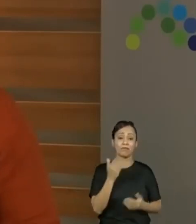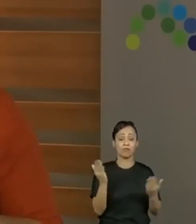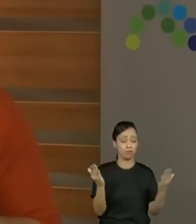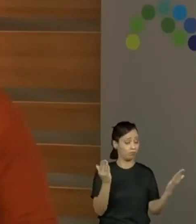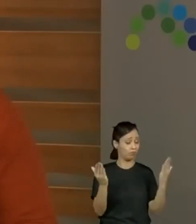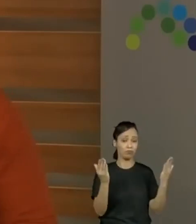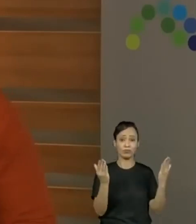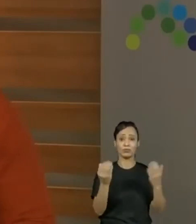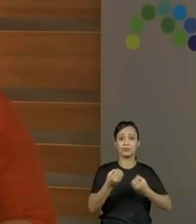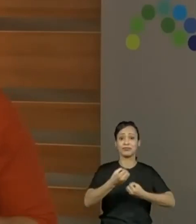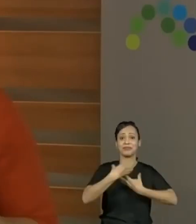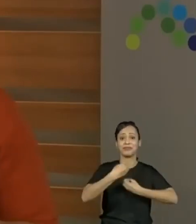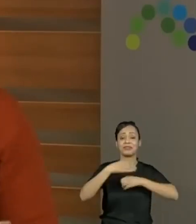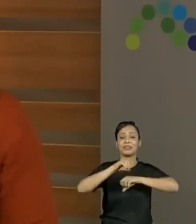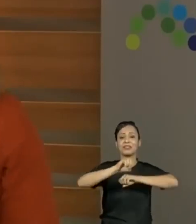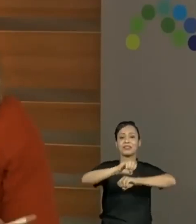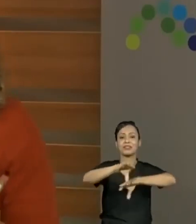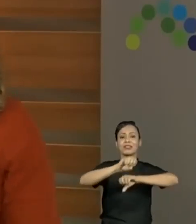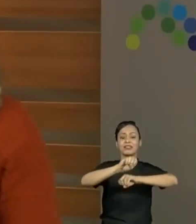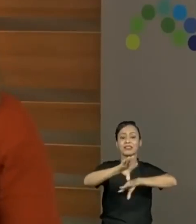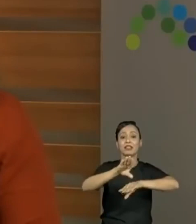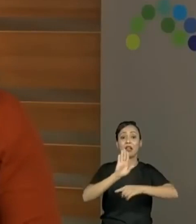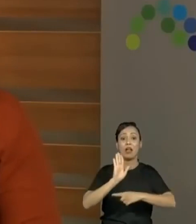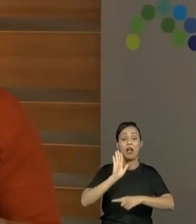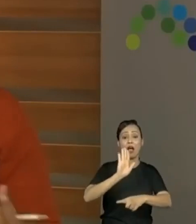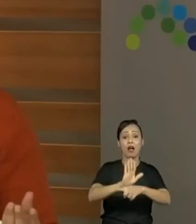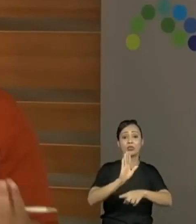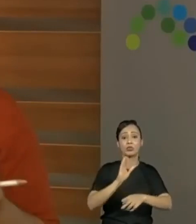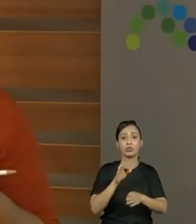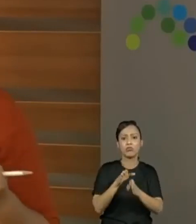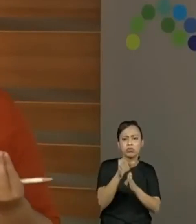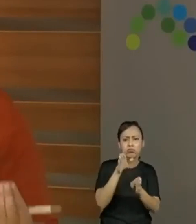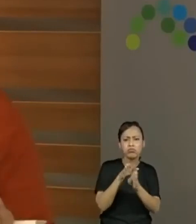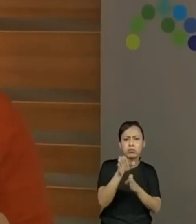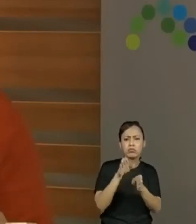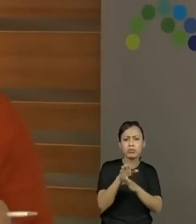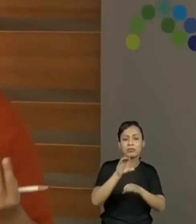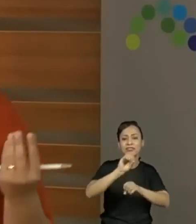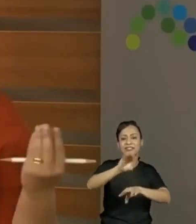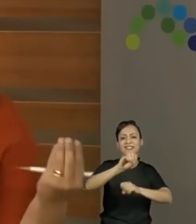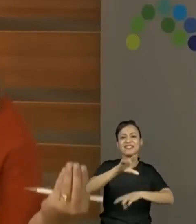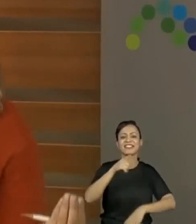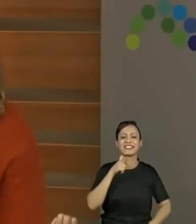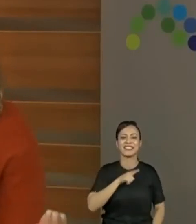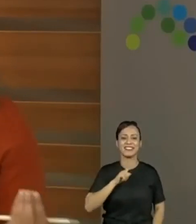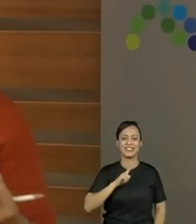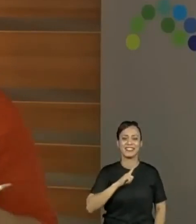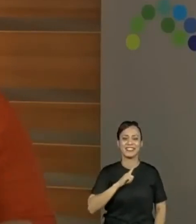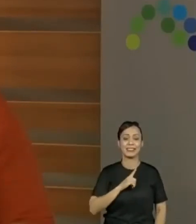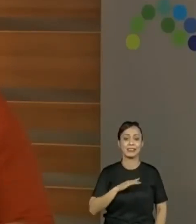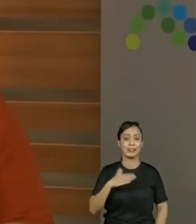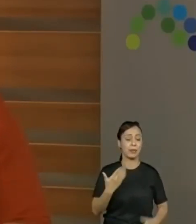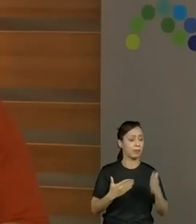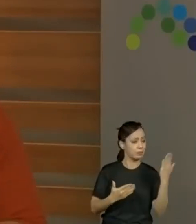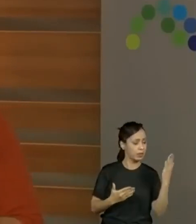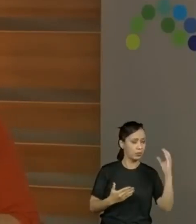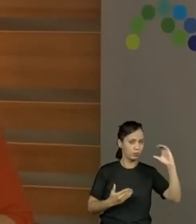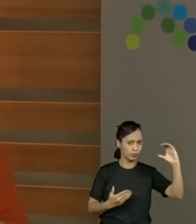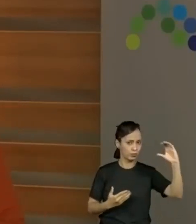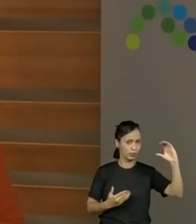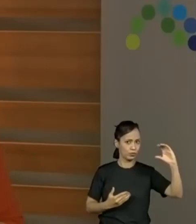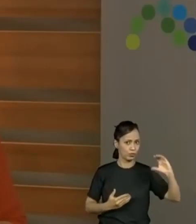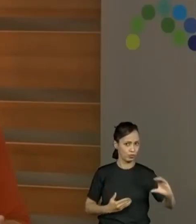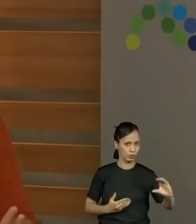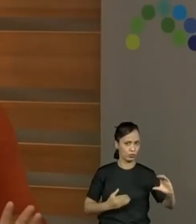instrucionais. E quando a gente olha para organização dele, a gente observa essas semelhanças. A primeira parte, a segunda parte.